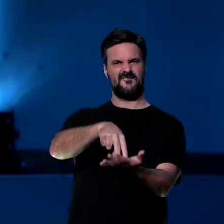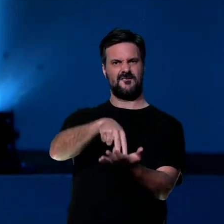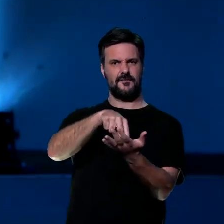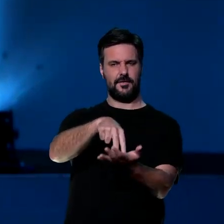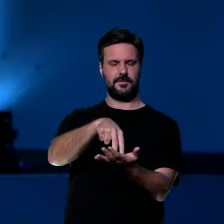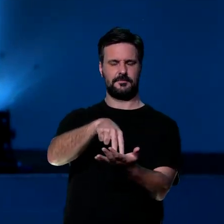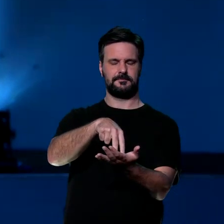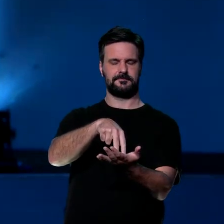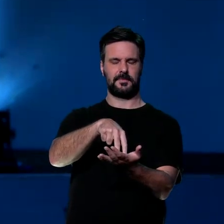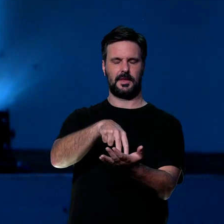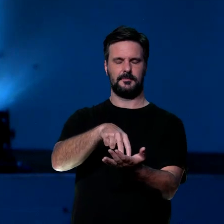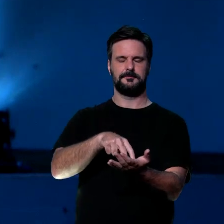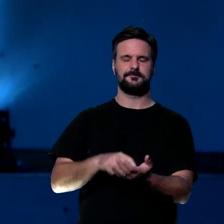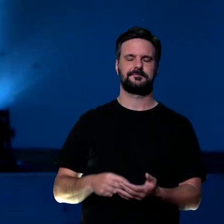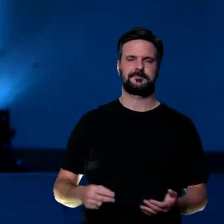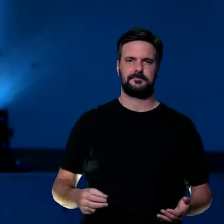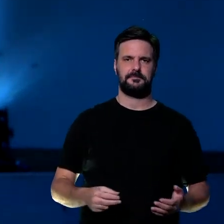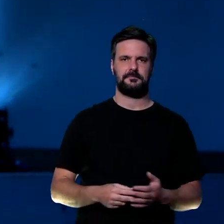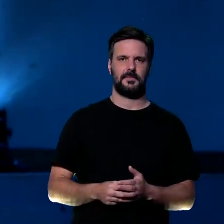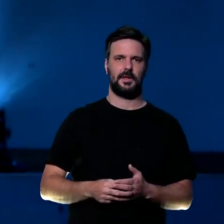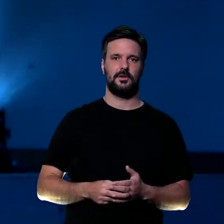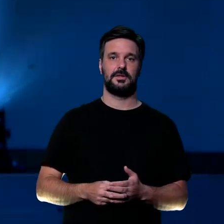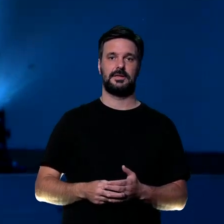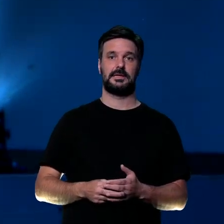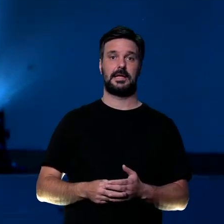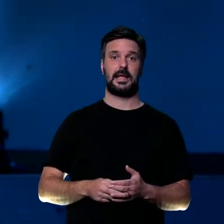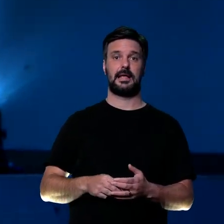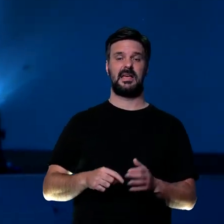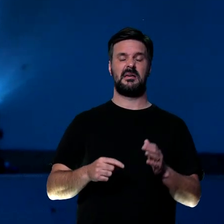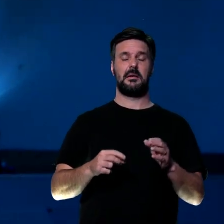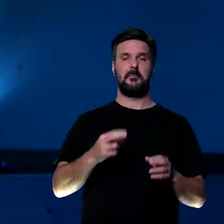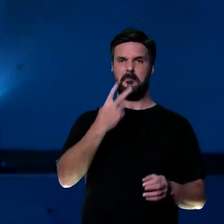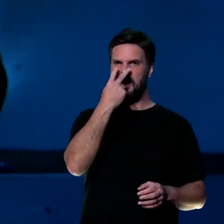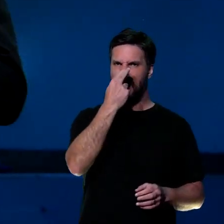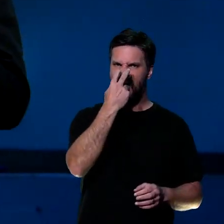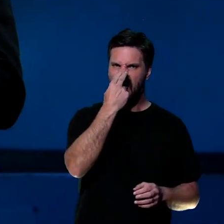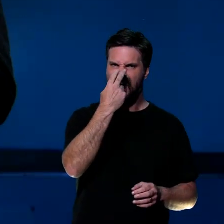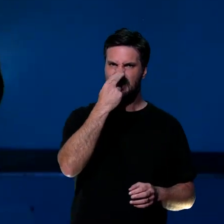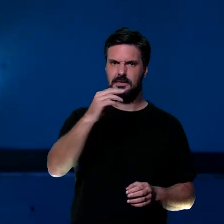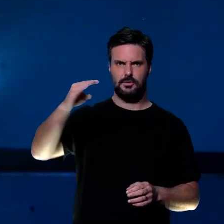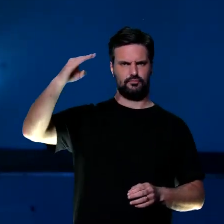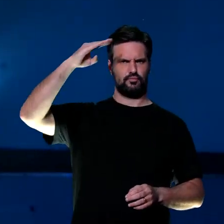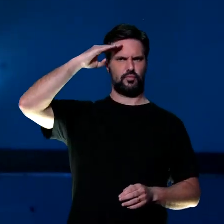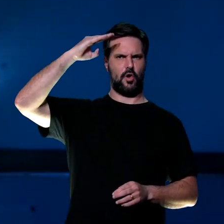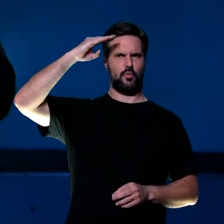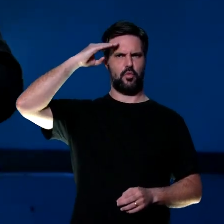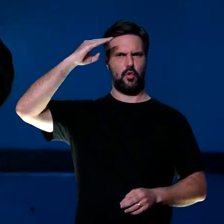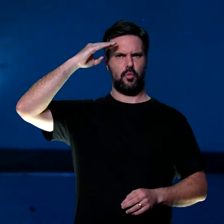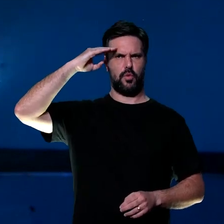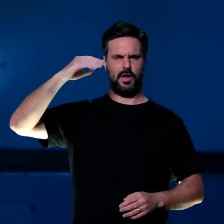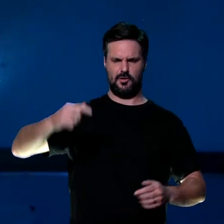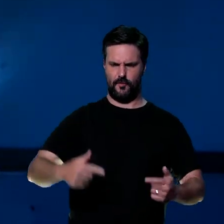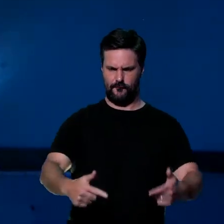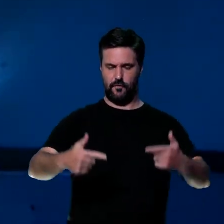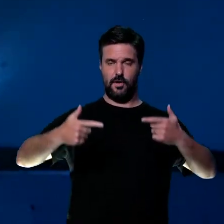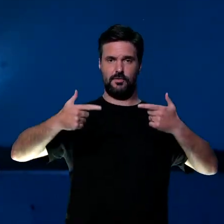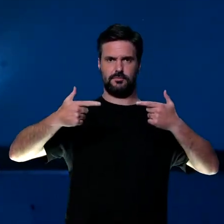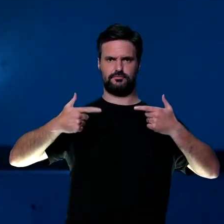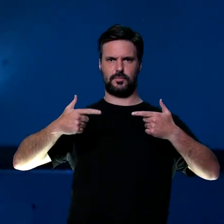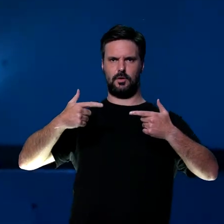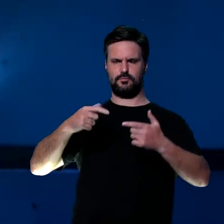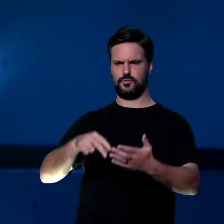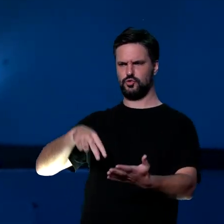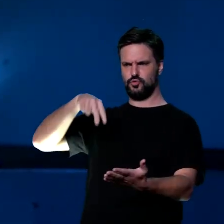Ela, conceitualmente, ela é o símbolo de um soldado numa batalha. Então, o soldado, ele se